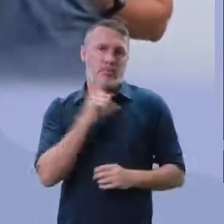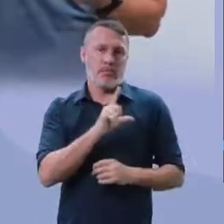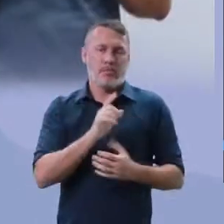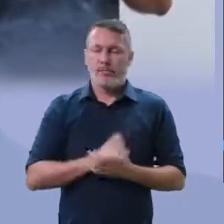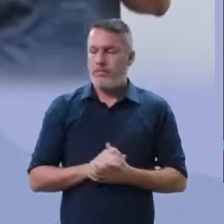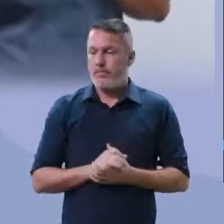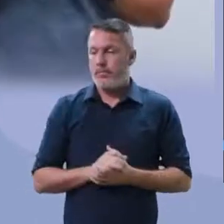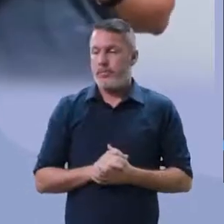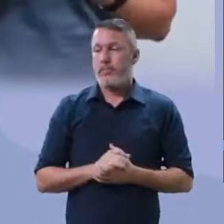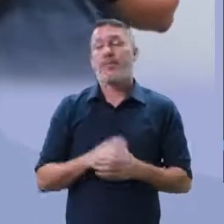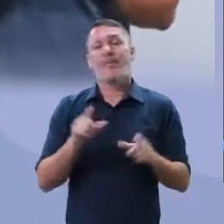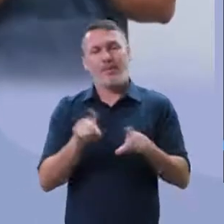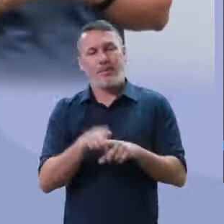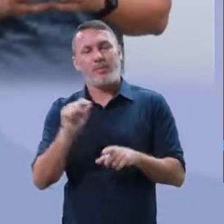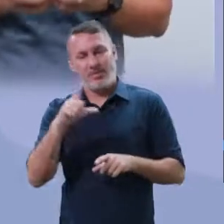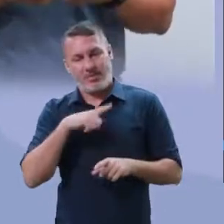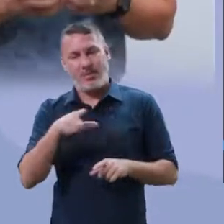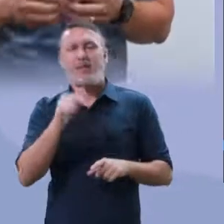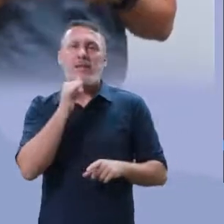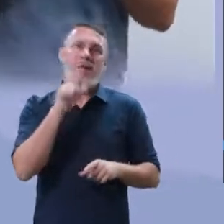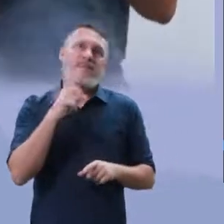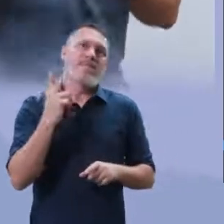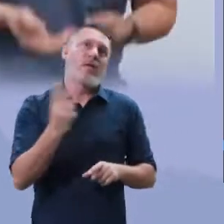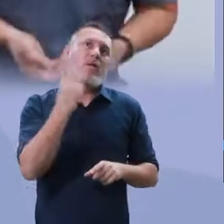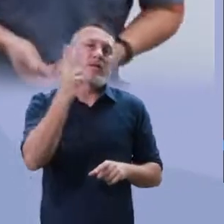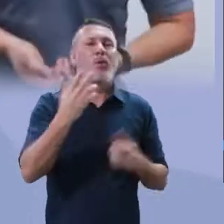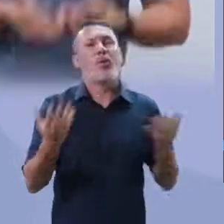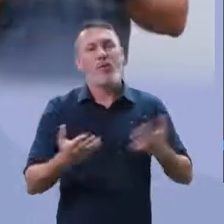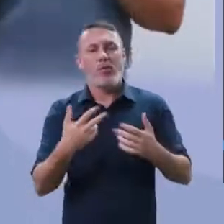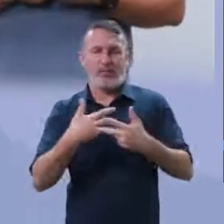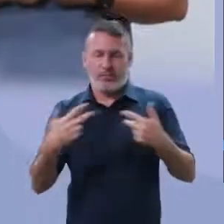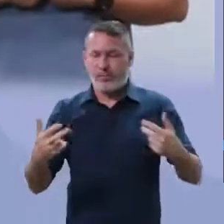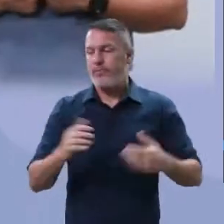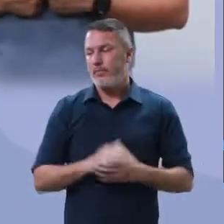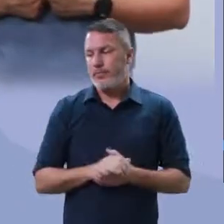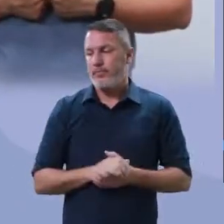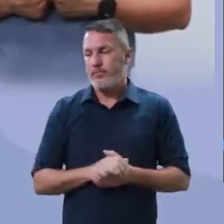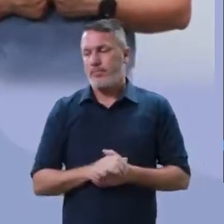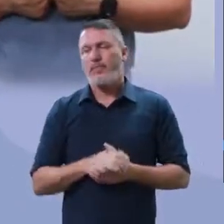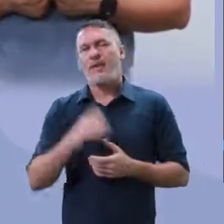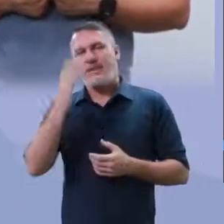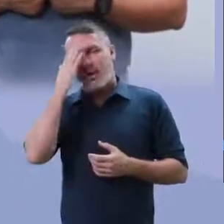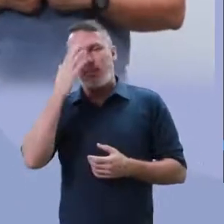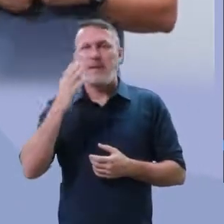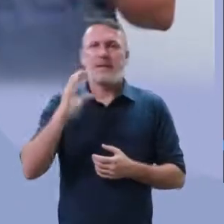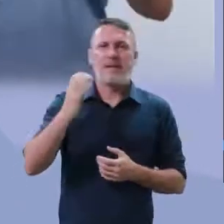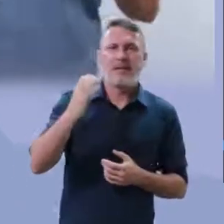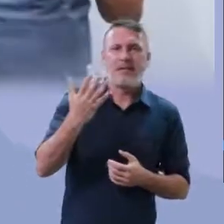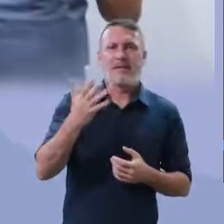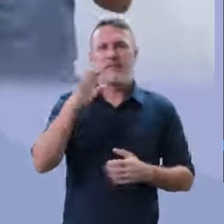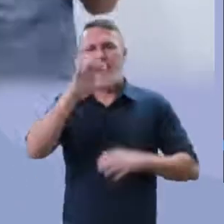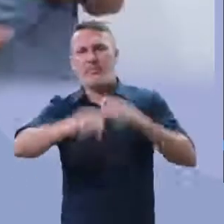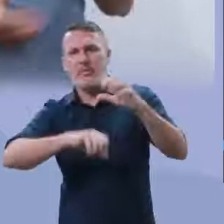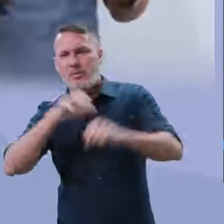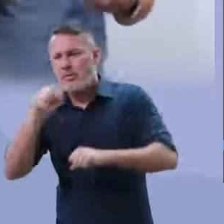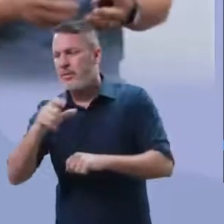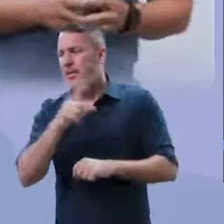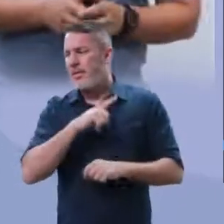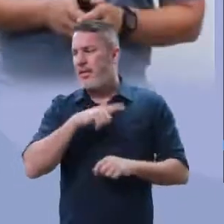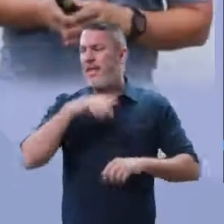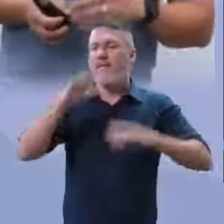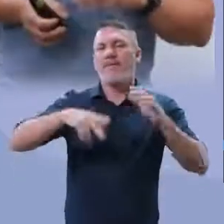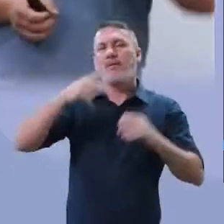Show? Então, nós temos aquela questão da valorização hoje da ciência. Aquele cientista que